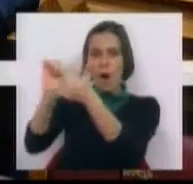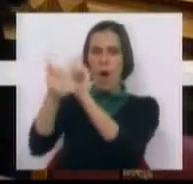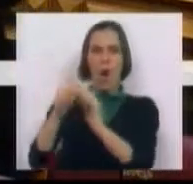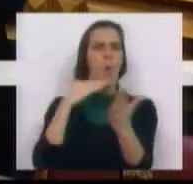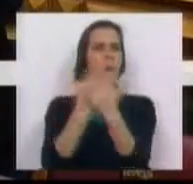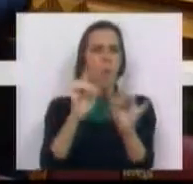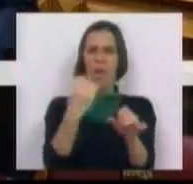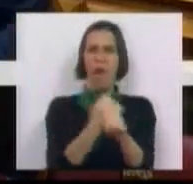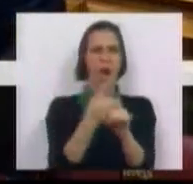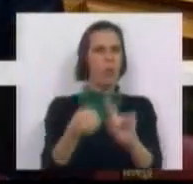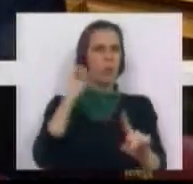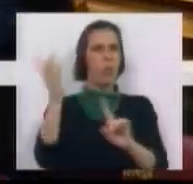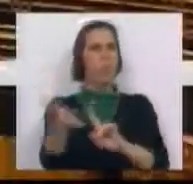não serve aos funcionários nem serve Portugal.